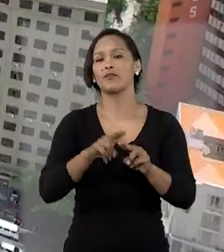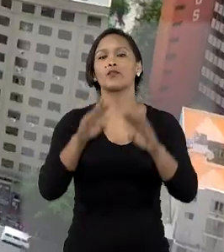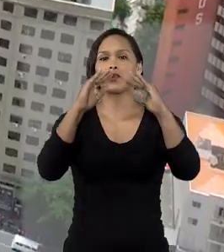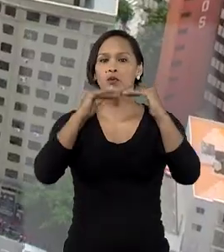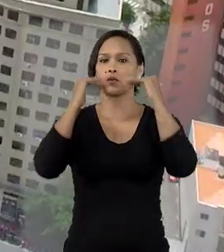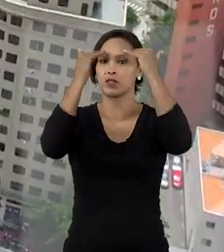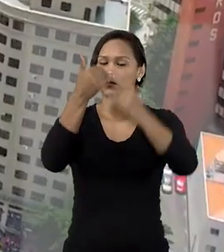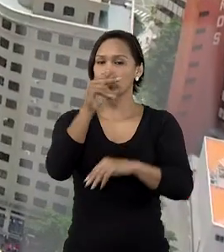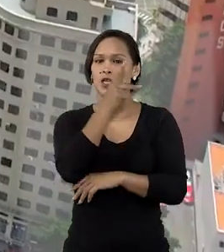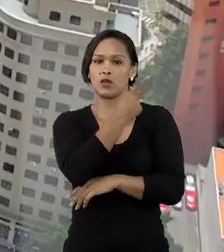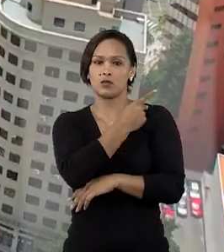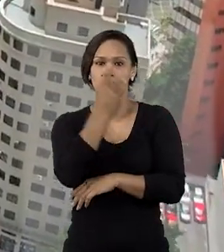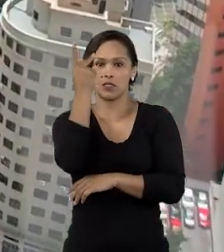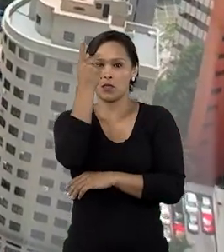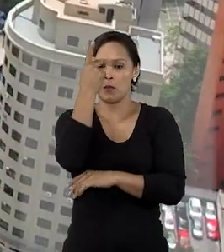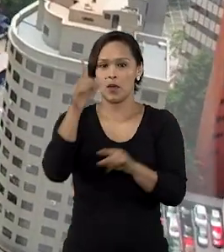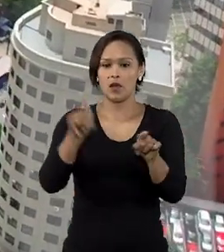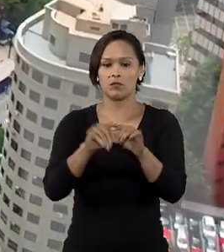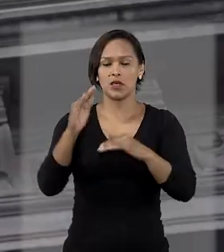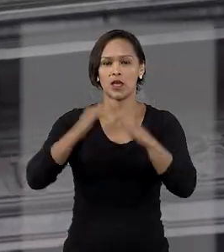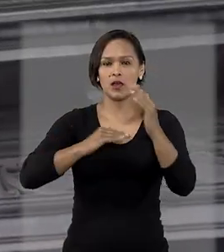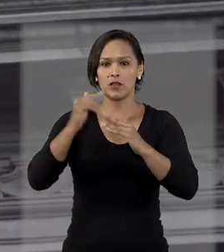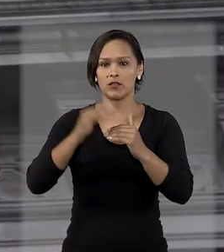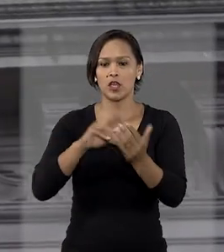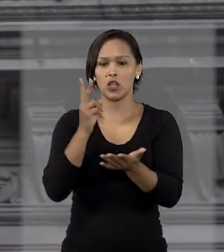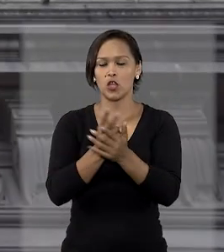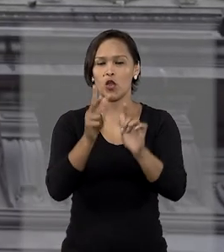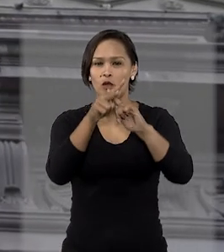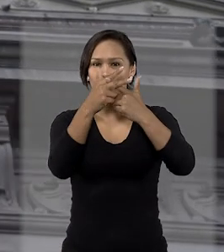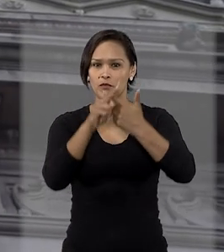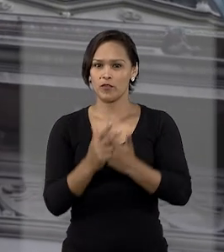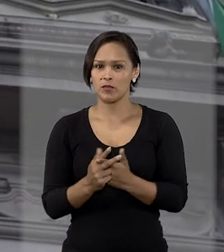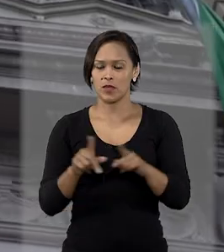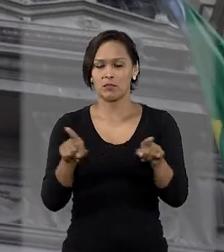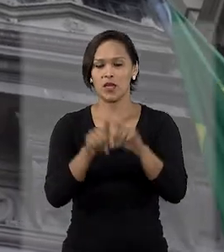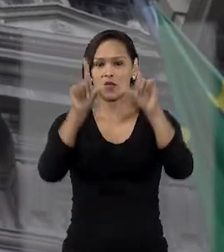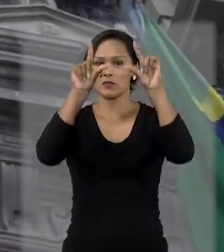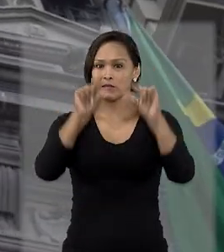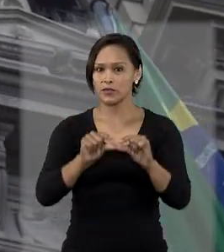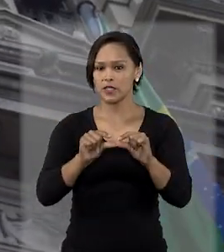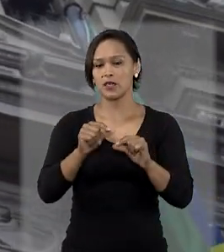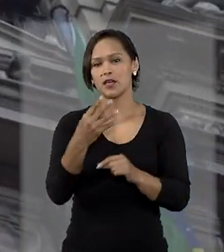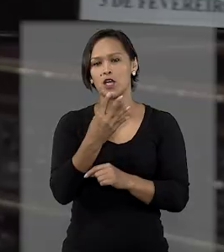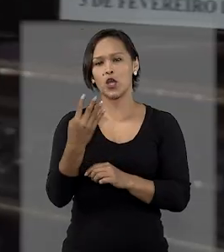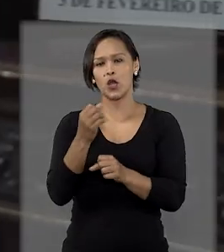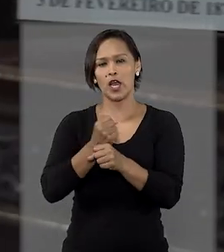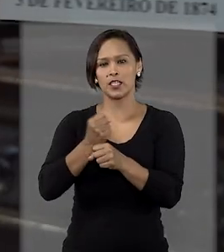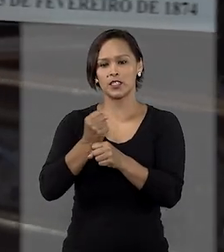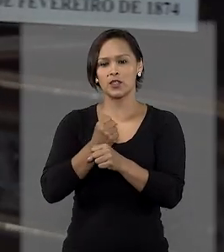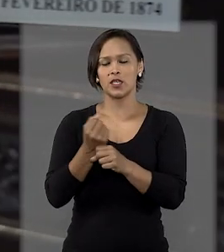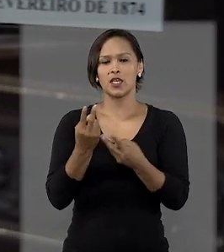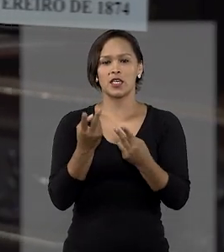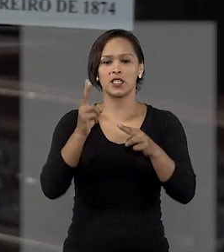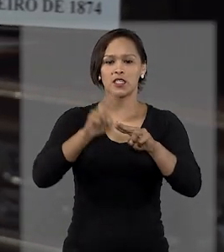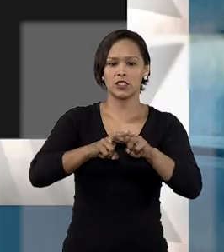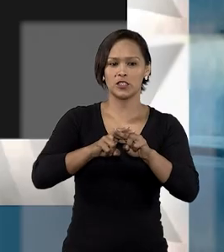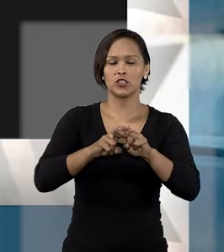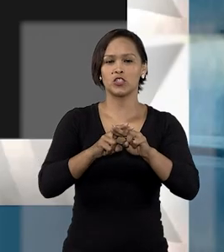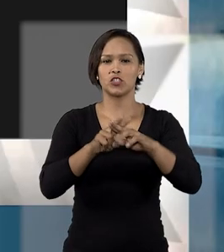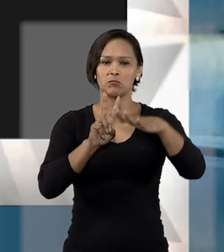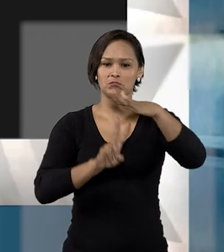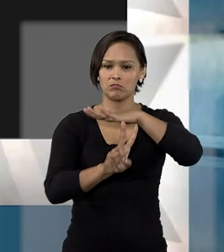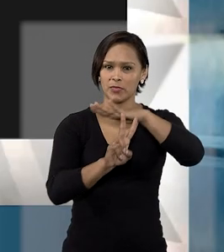de São Paulo manteve a qualificadora da deformidade, mas reduziu a pena para quatro anos em regime inicial semiaberto.